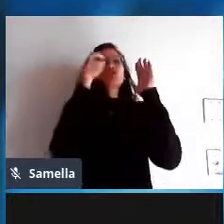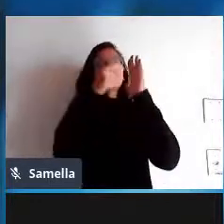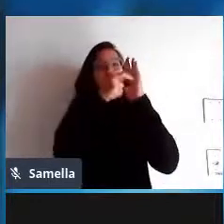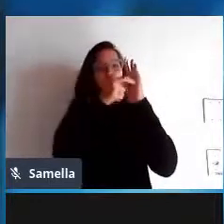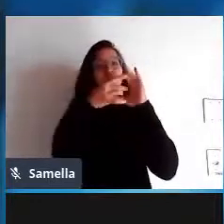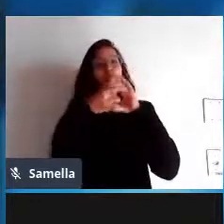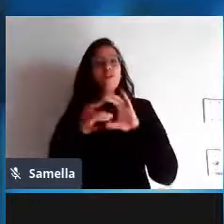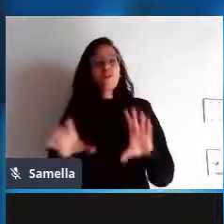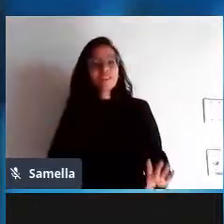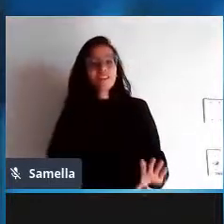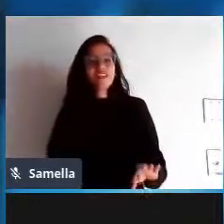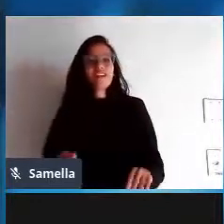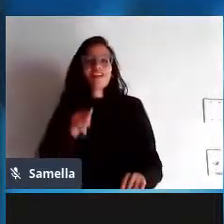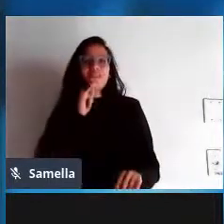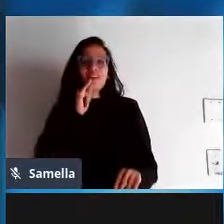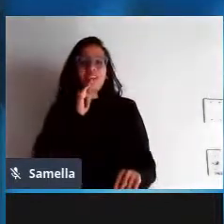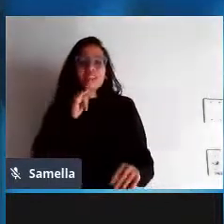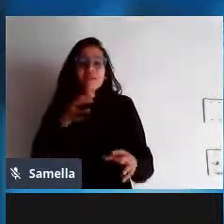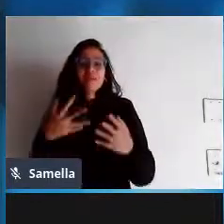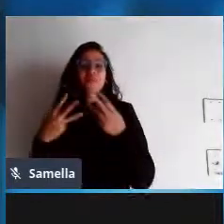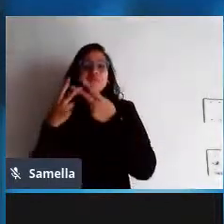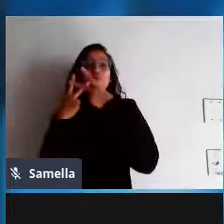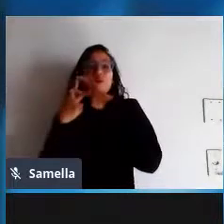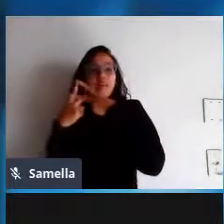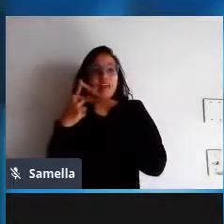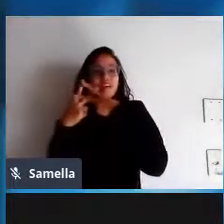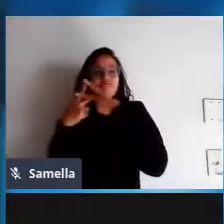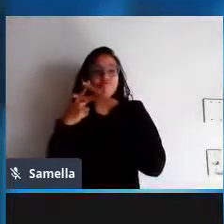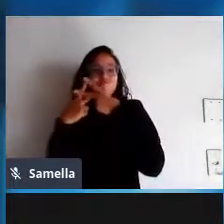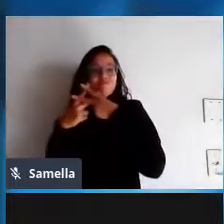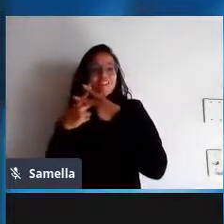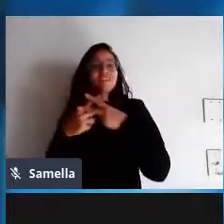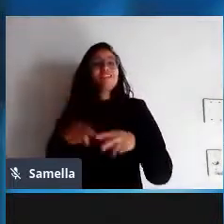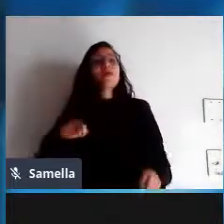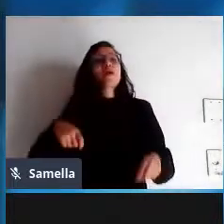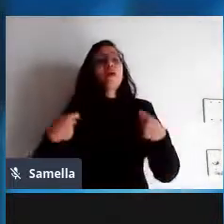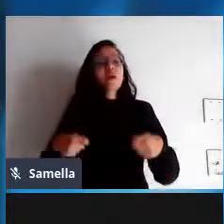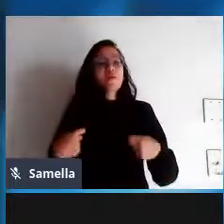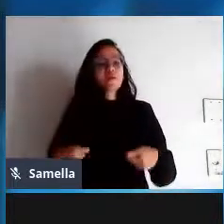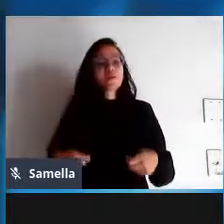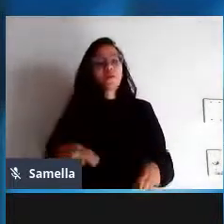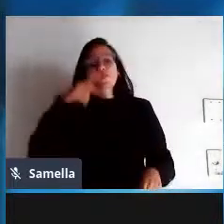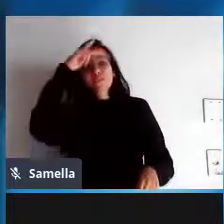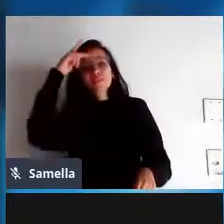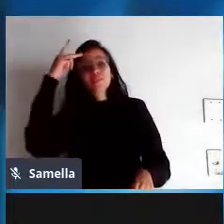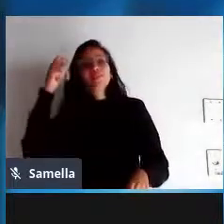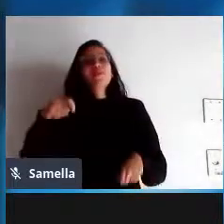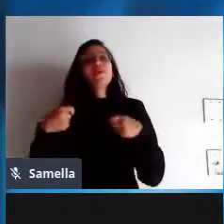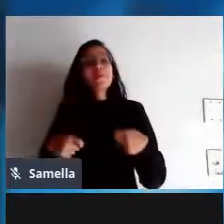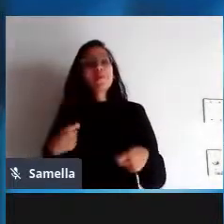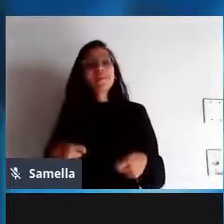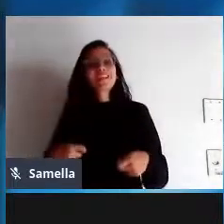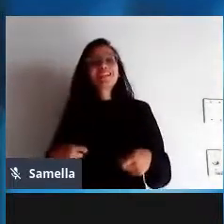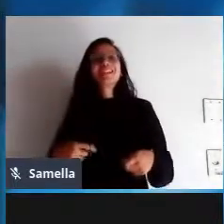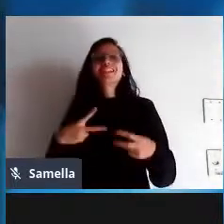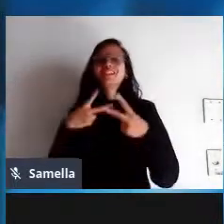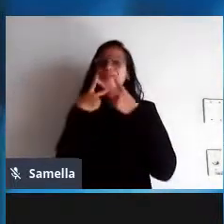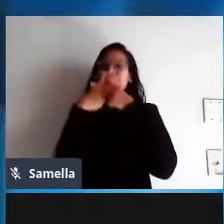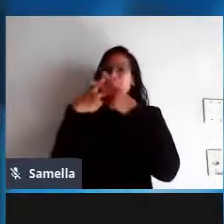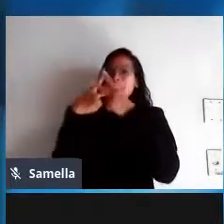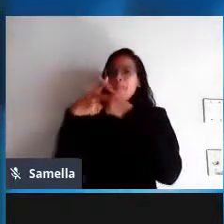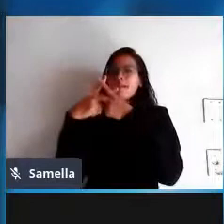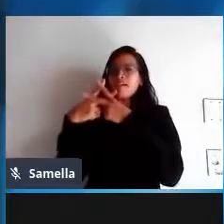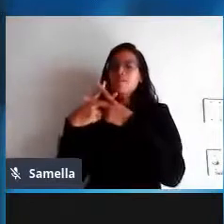todo mundo que precisa trabalhar usar software fazer o seu trabalho da faculdade e estar preso àqueles